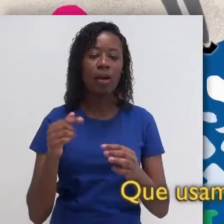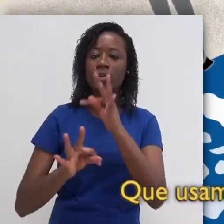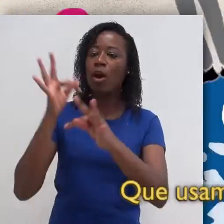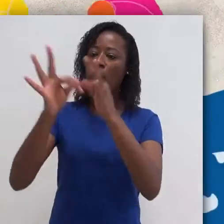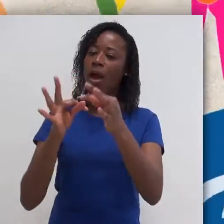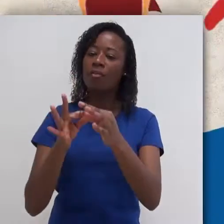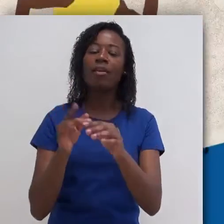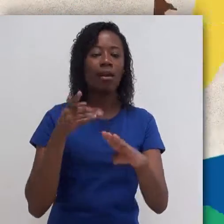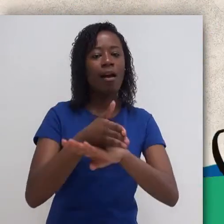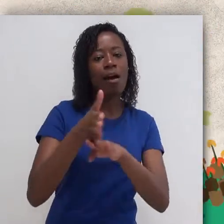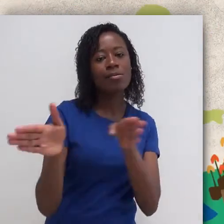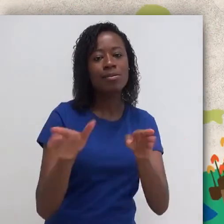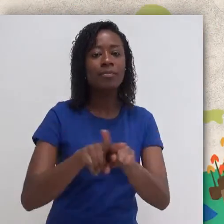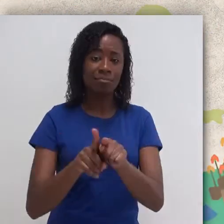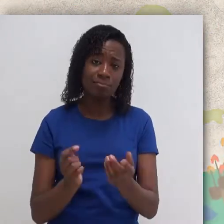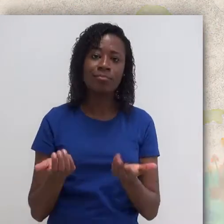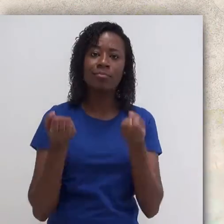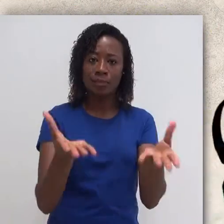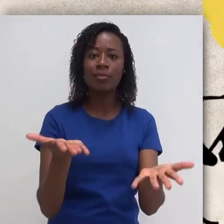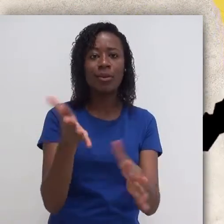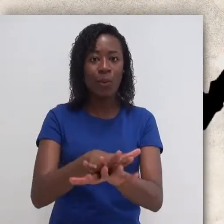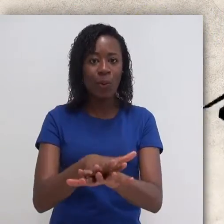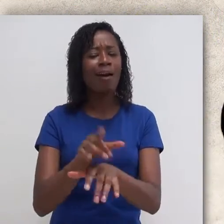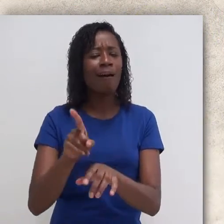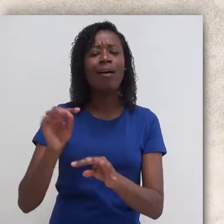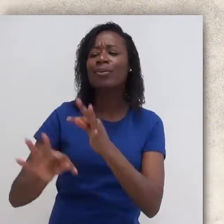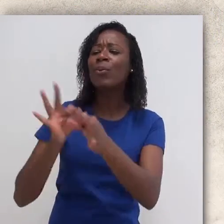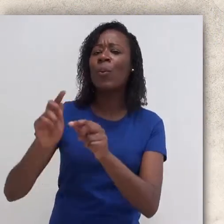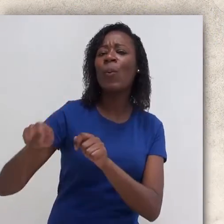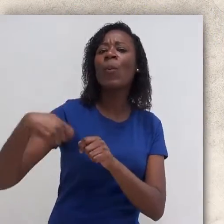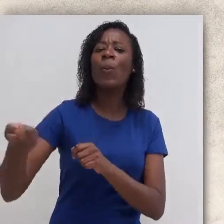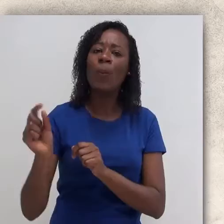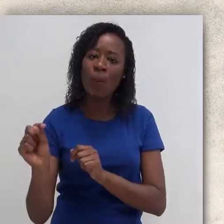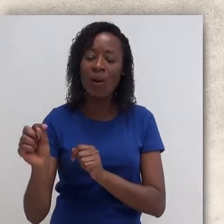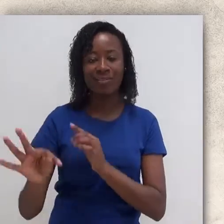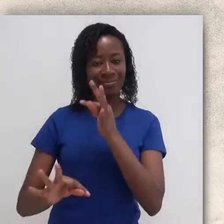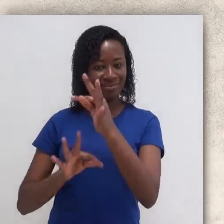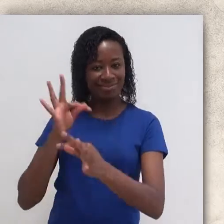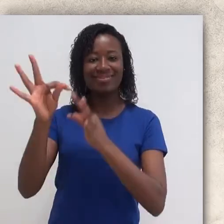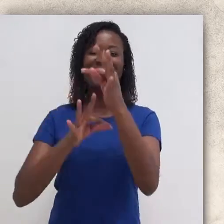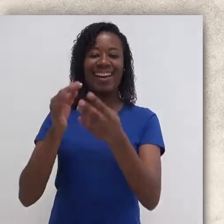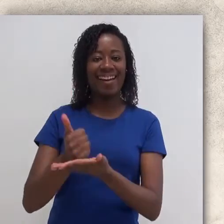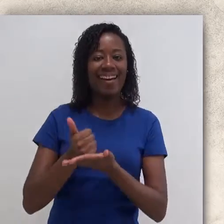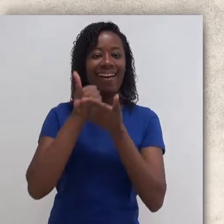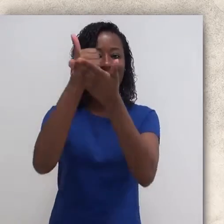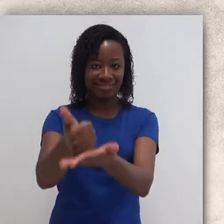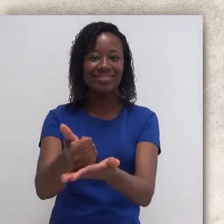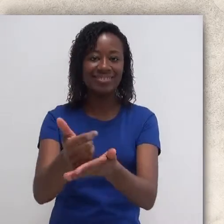acessível e para a inclusão. E a essa tecnologia chamamos tecnologia